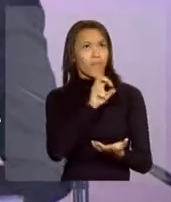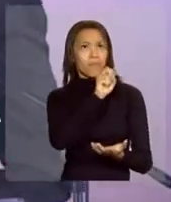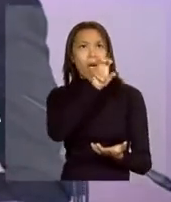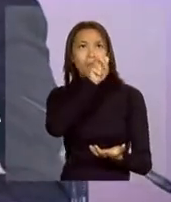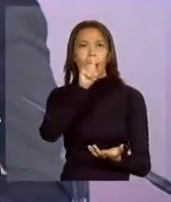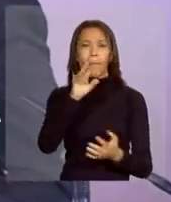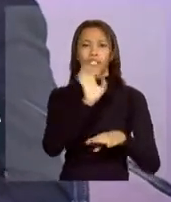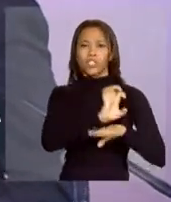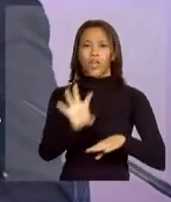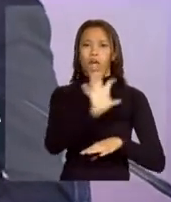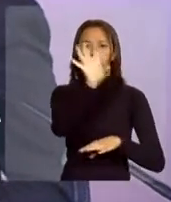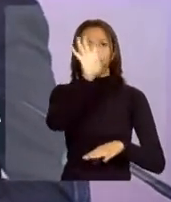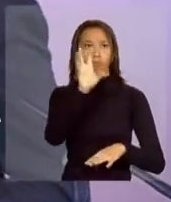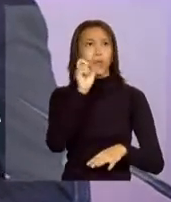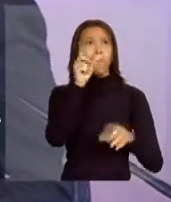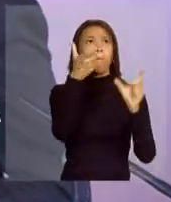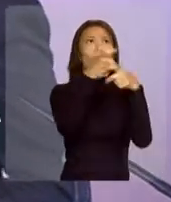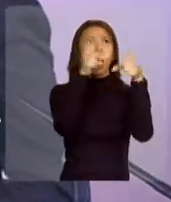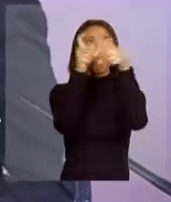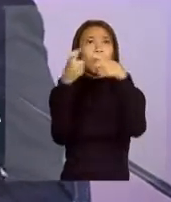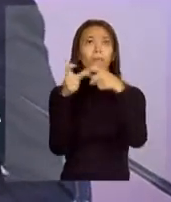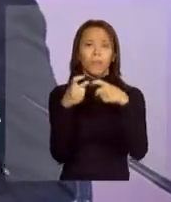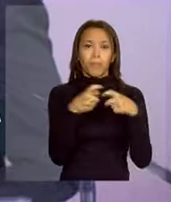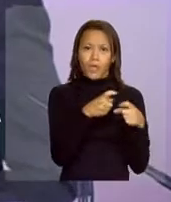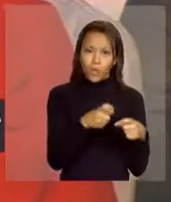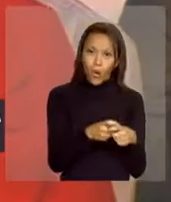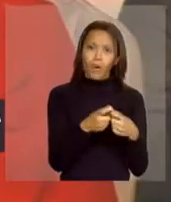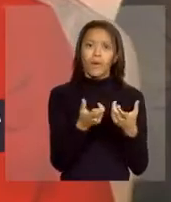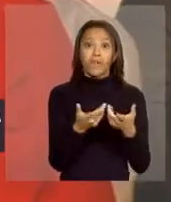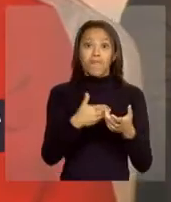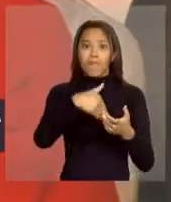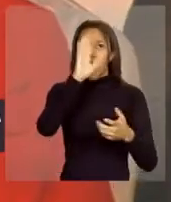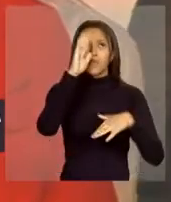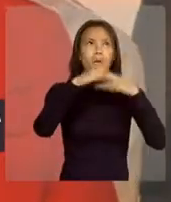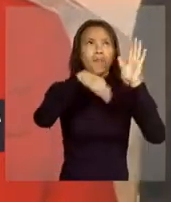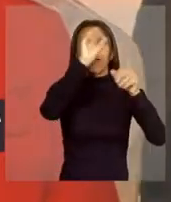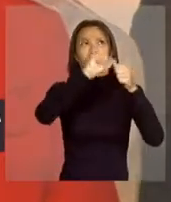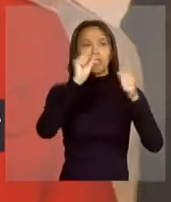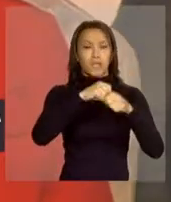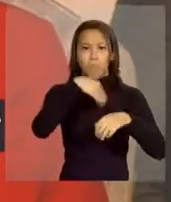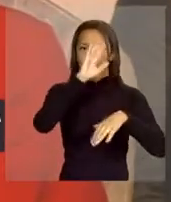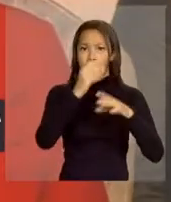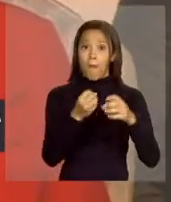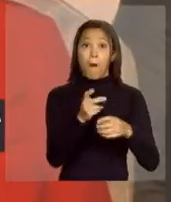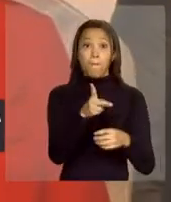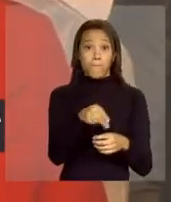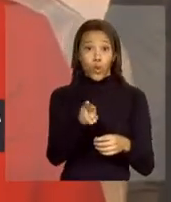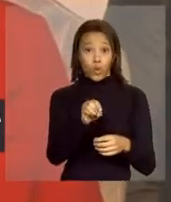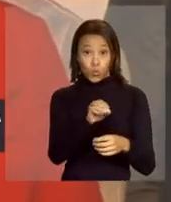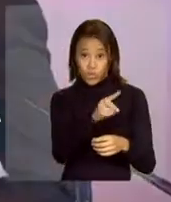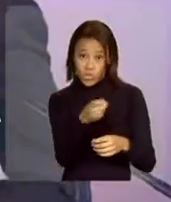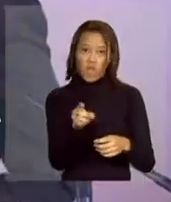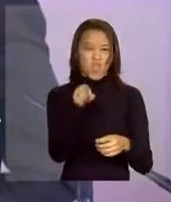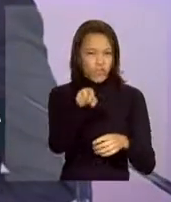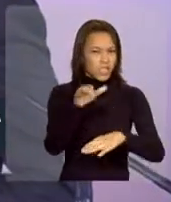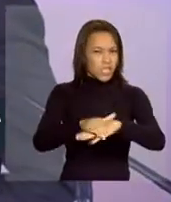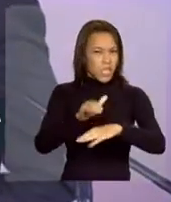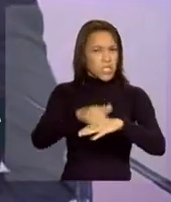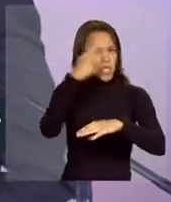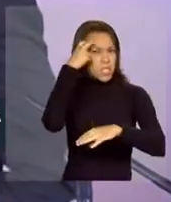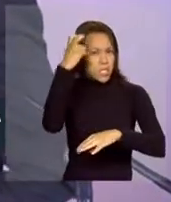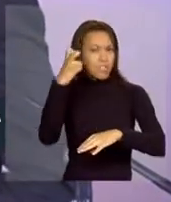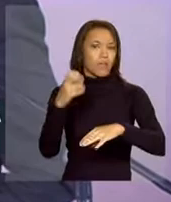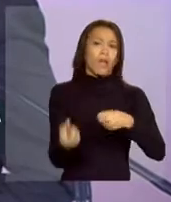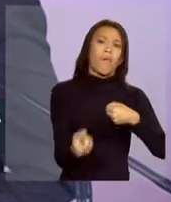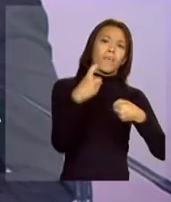com uma população muito menor produzindo, muito mais que São Paulo. E eu tenho certeza que o senhor, com a sua competência, com a